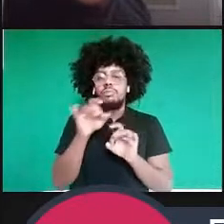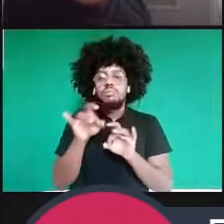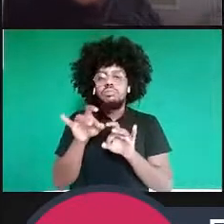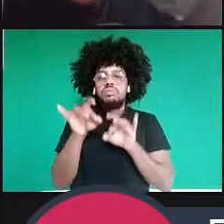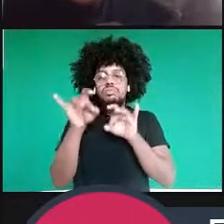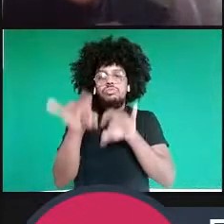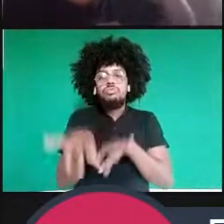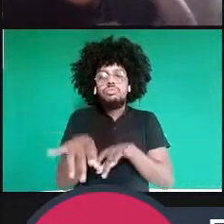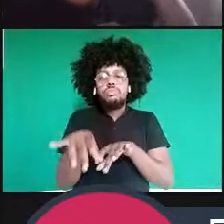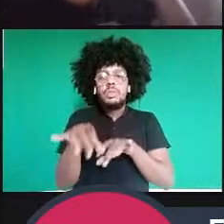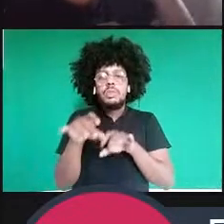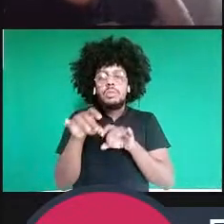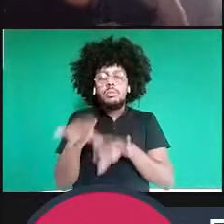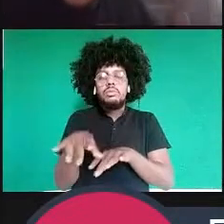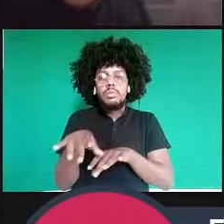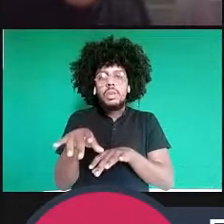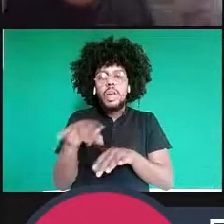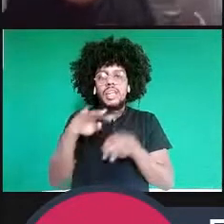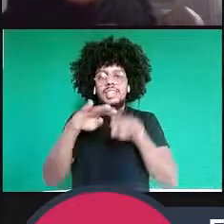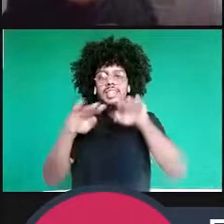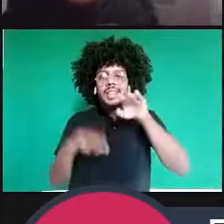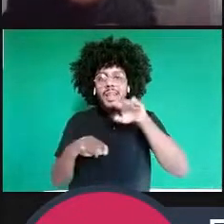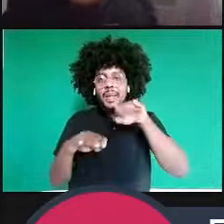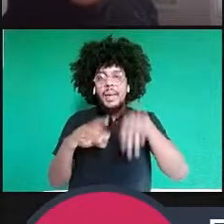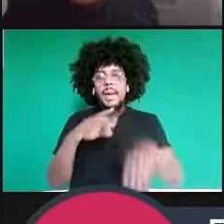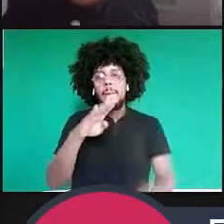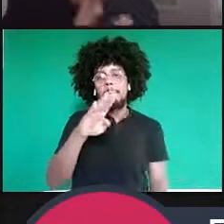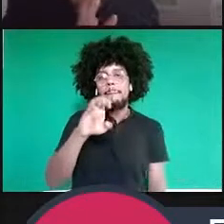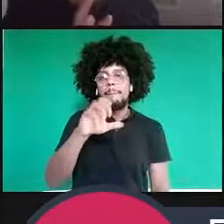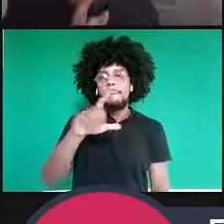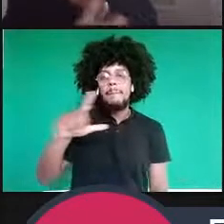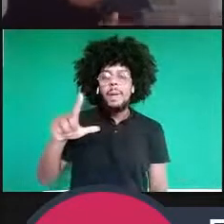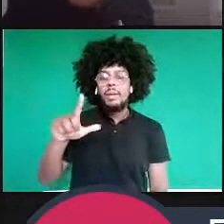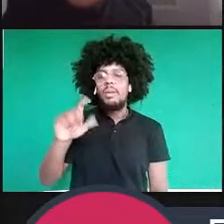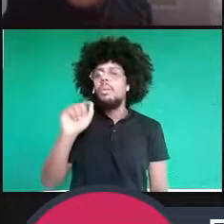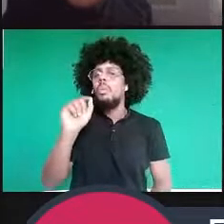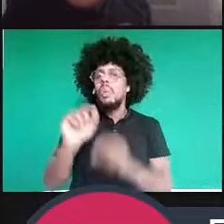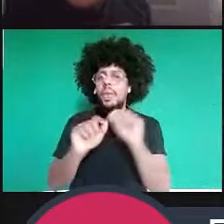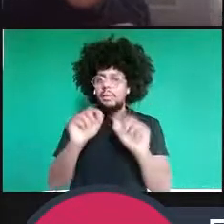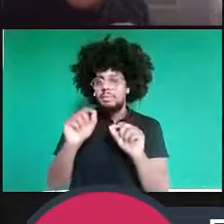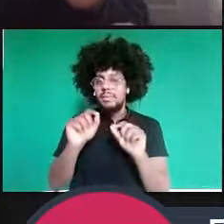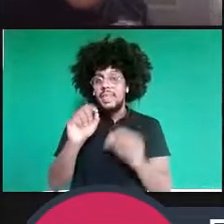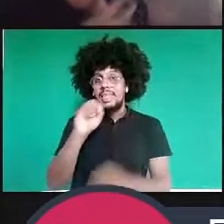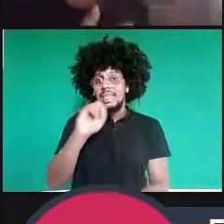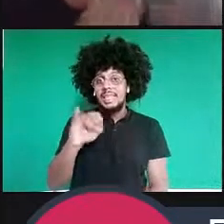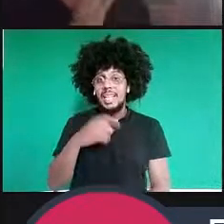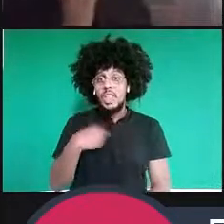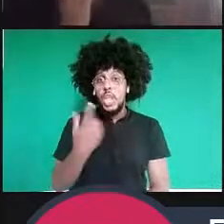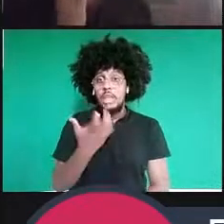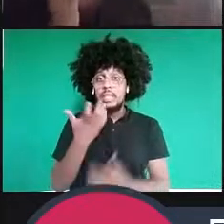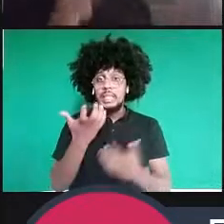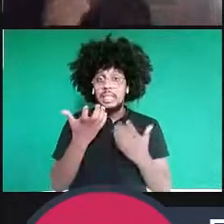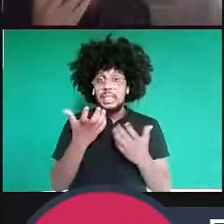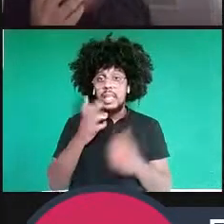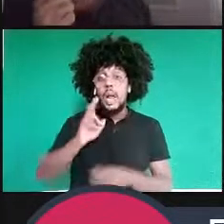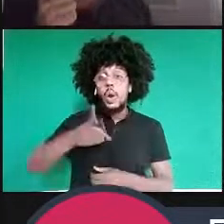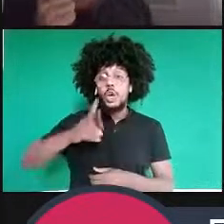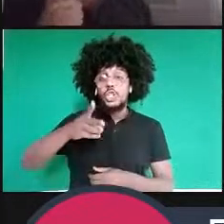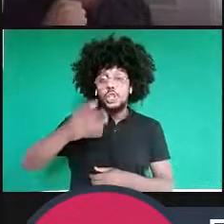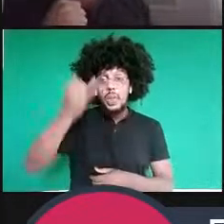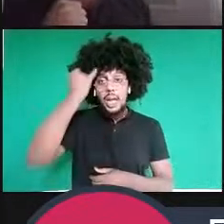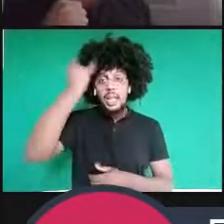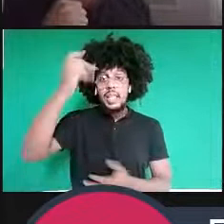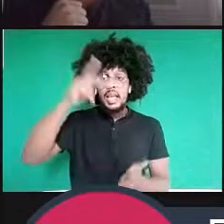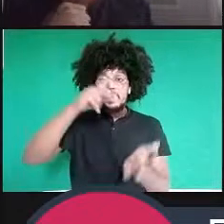EPR, né? O Einstein, todos os crowsing, implica que se a gente quiser manter a ideia do realismo, a gente tem que abrir mão da